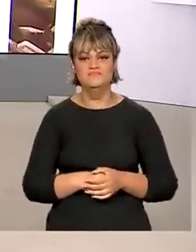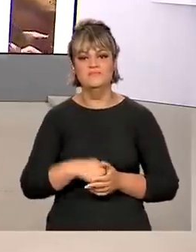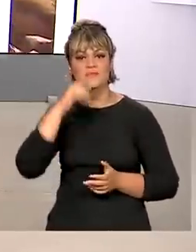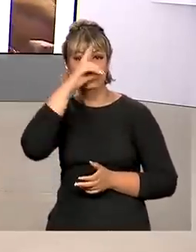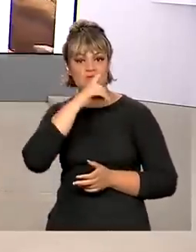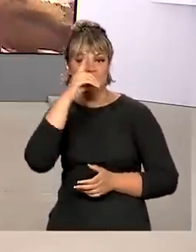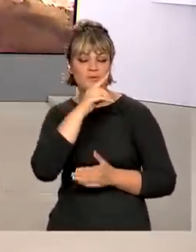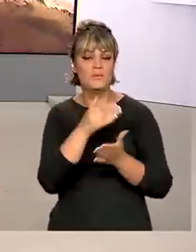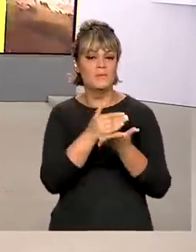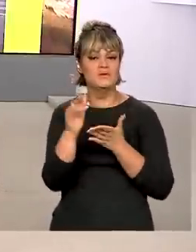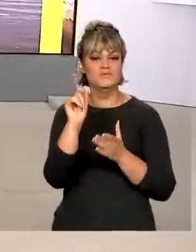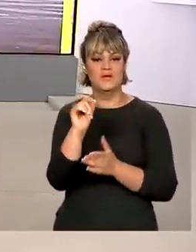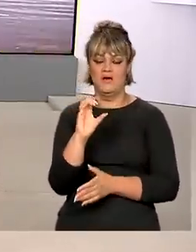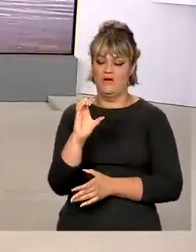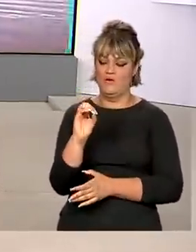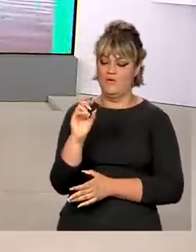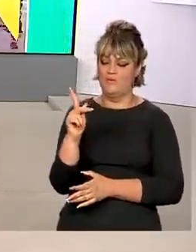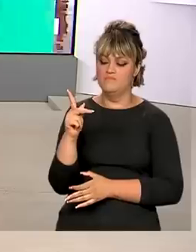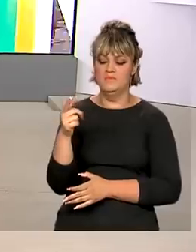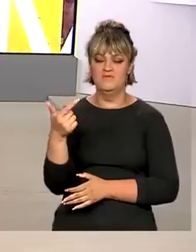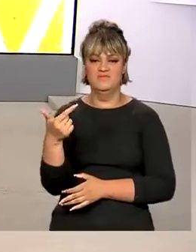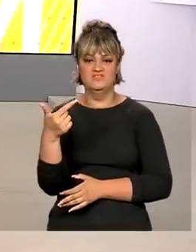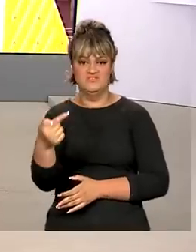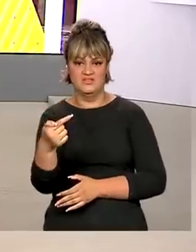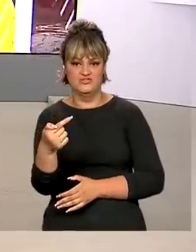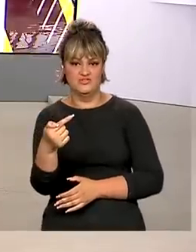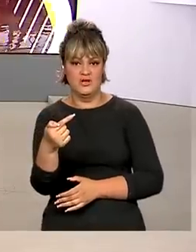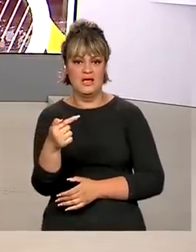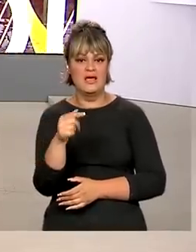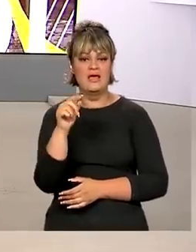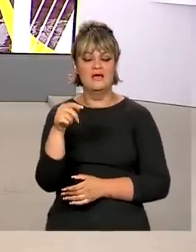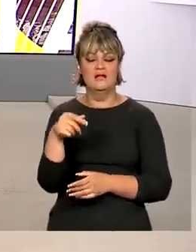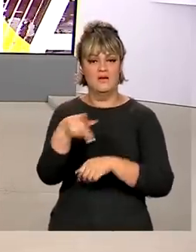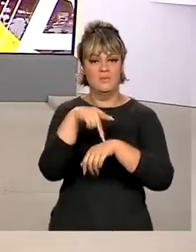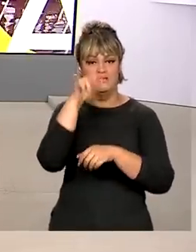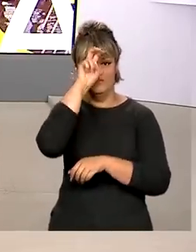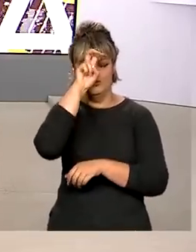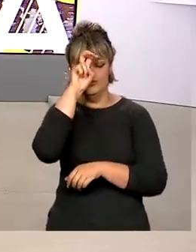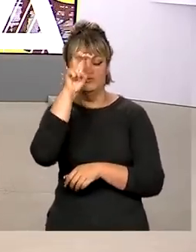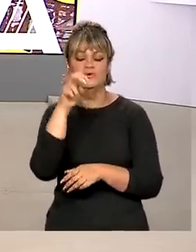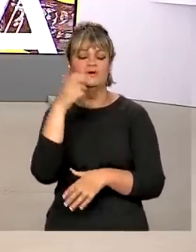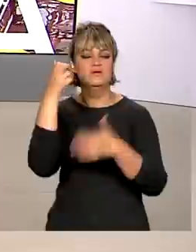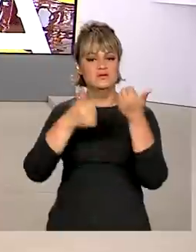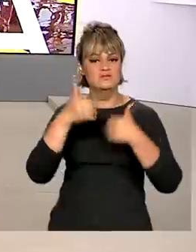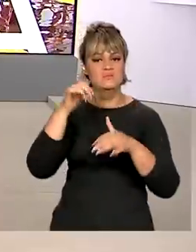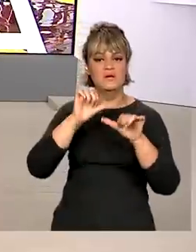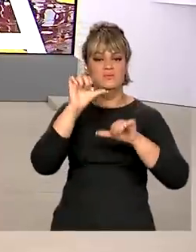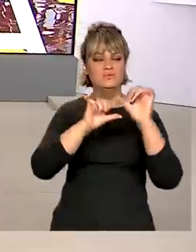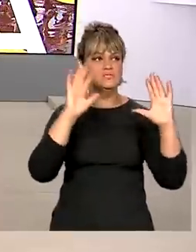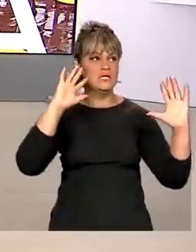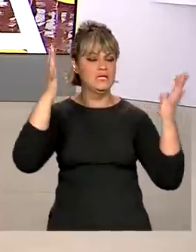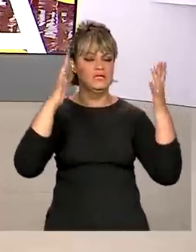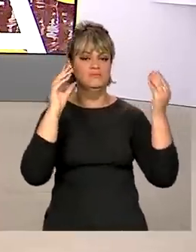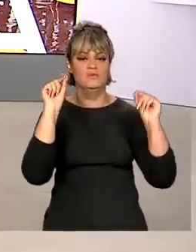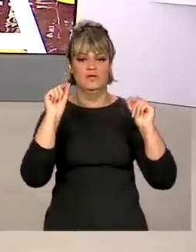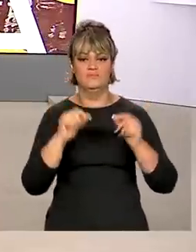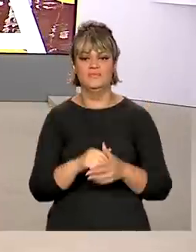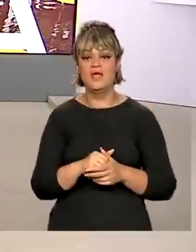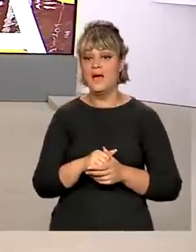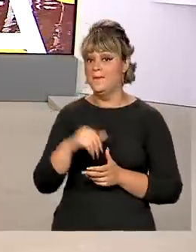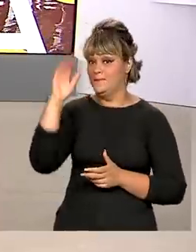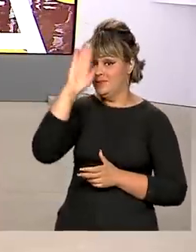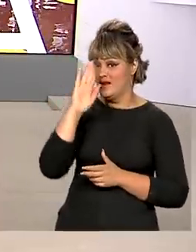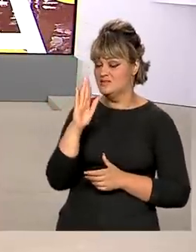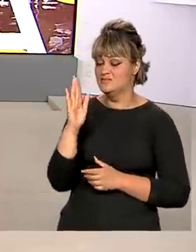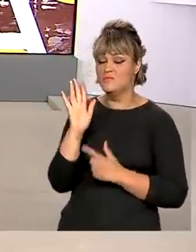domingo no Egito a COP27, a Conferência das Partes das Nações Unidas sobre Mudanças do Clima. O Brasil quer mostrar